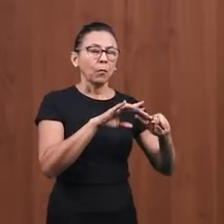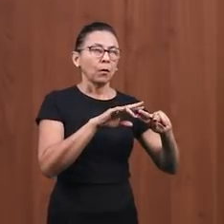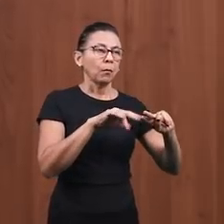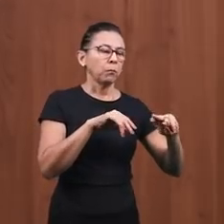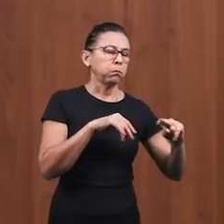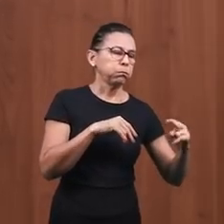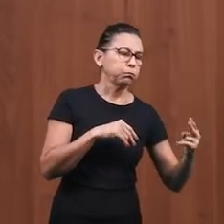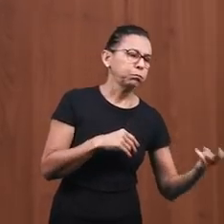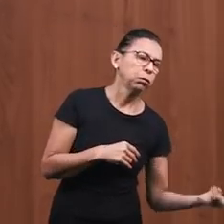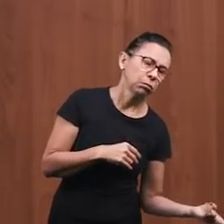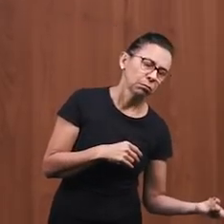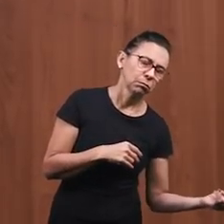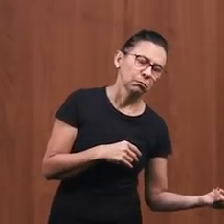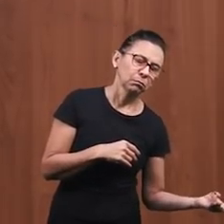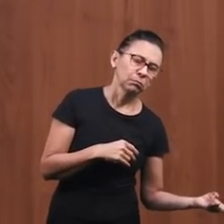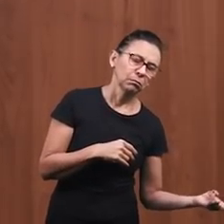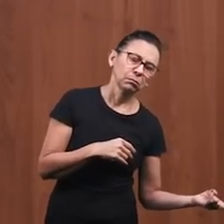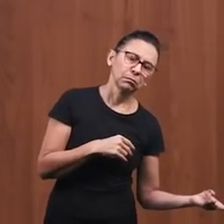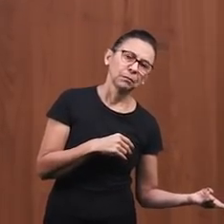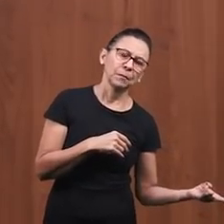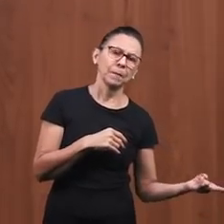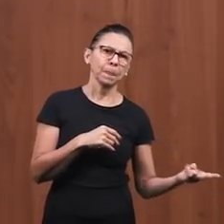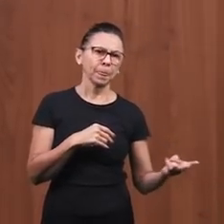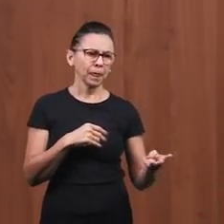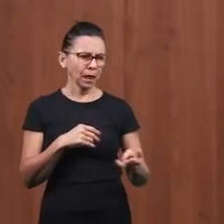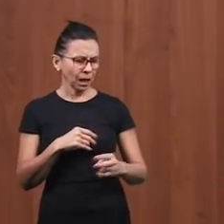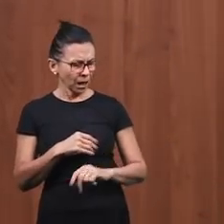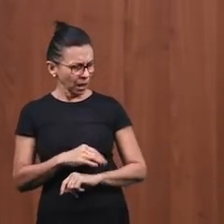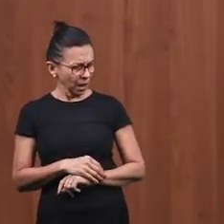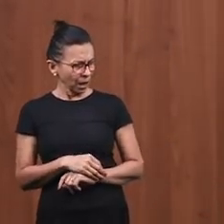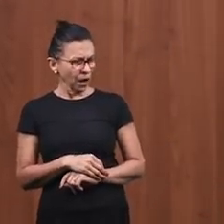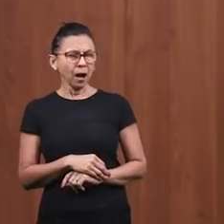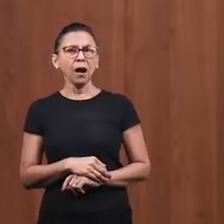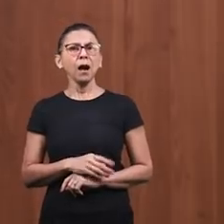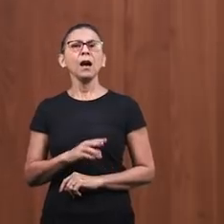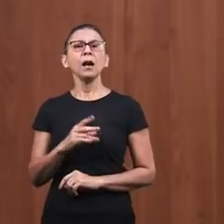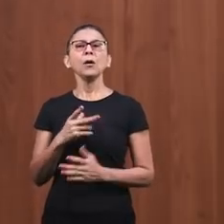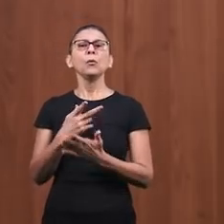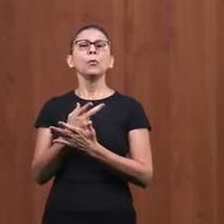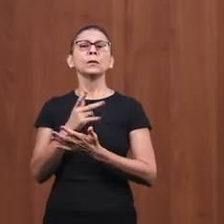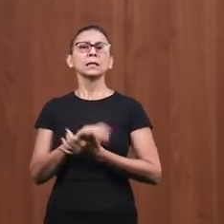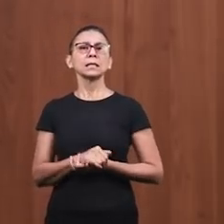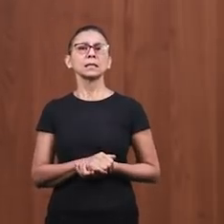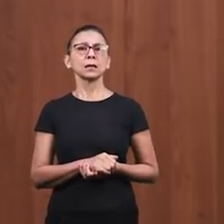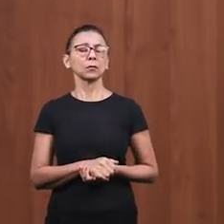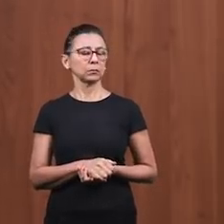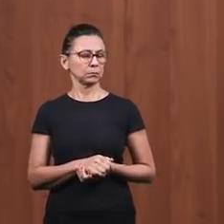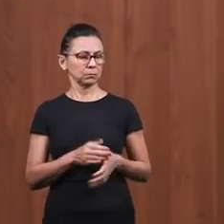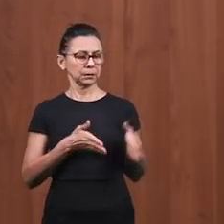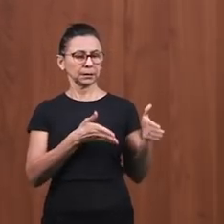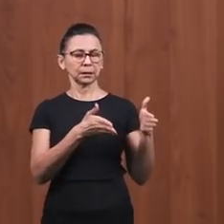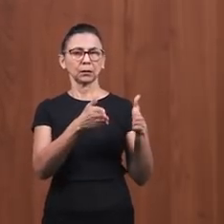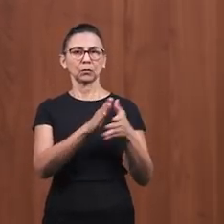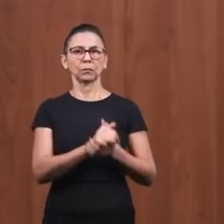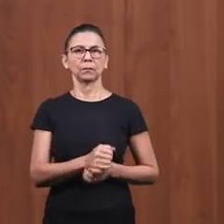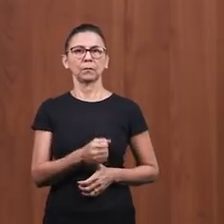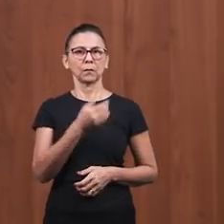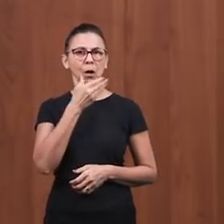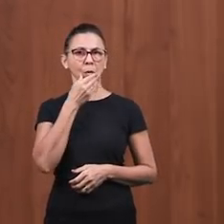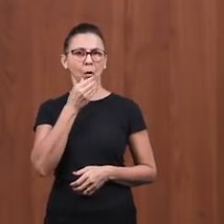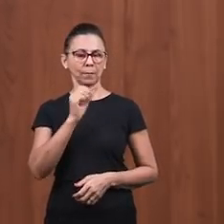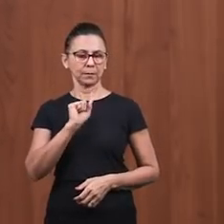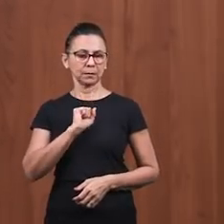caído, veio então após ele, coincidentemente, vem um sacerdote e passa na mesma estrada,